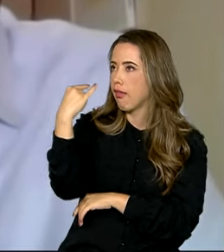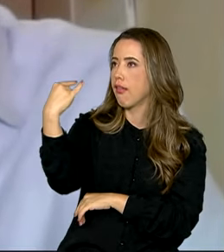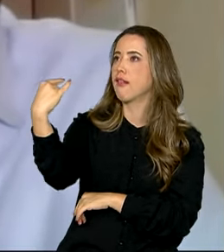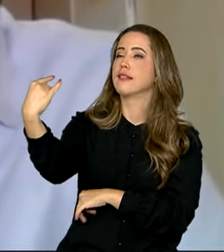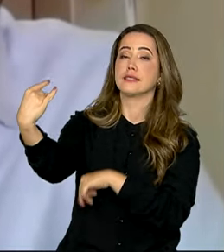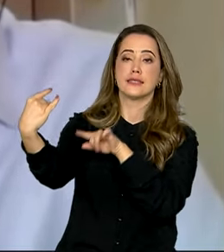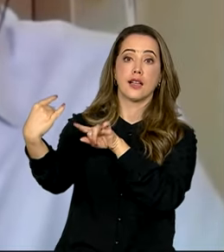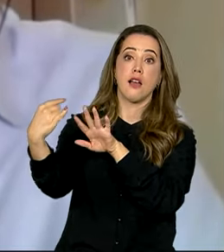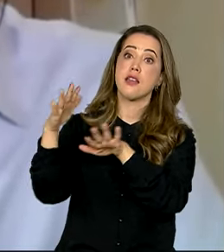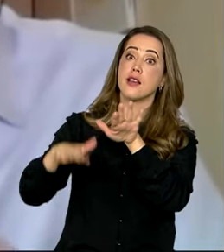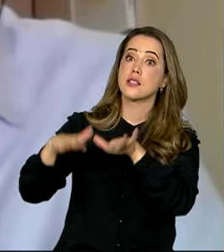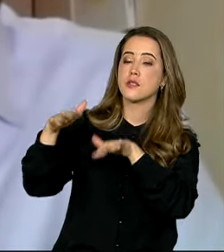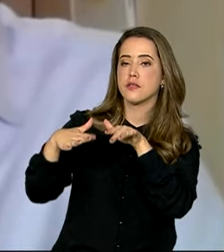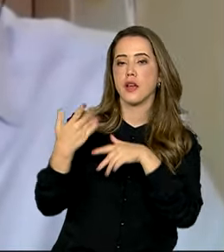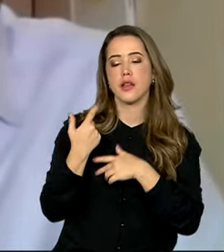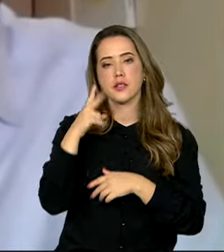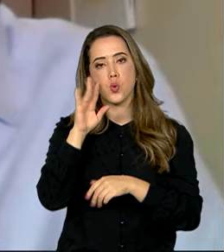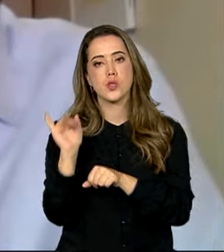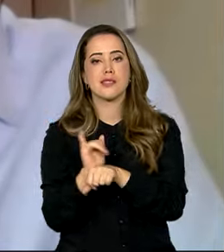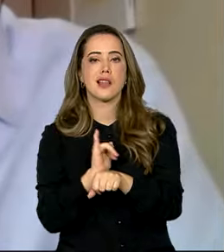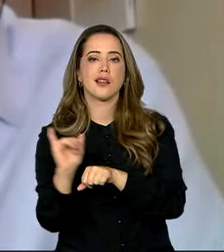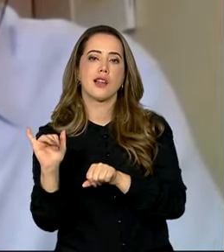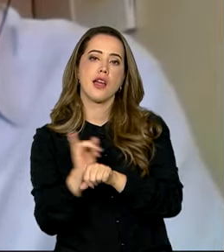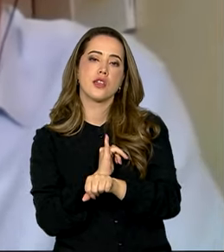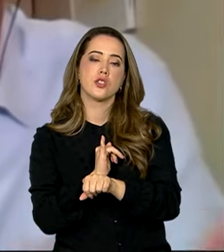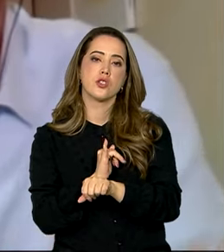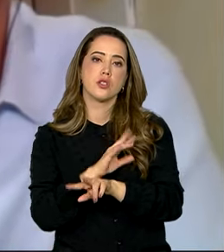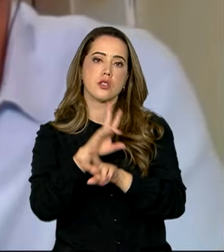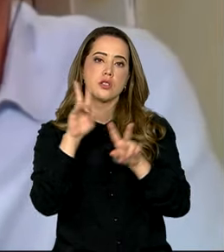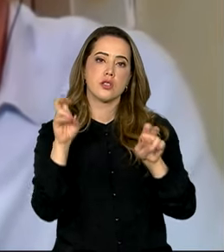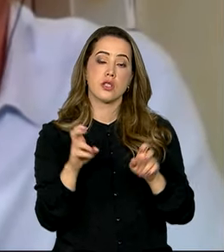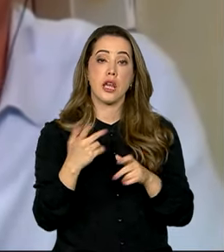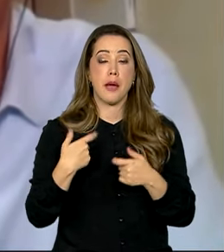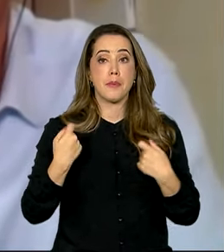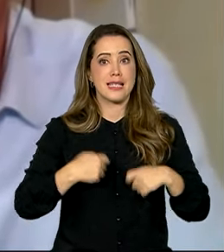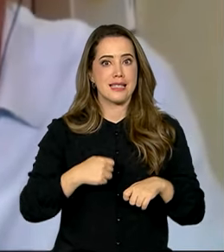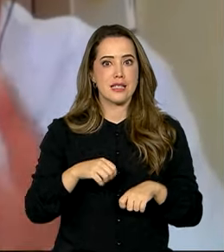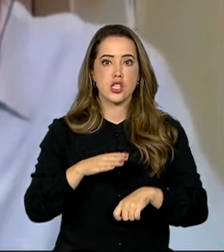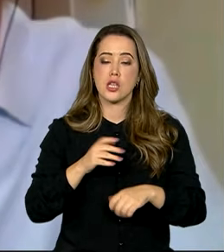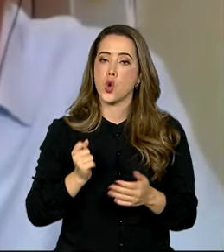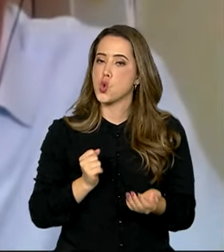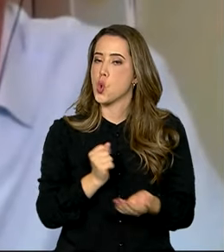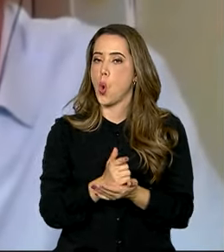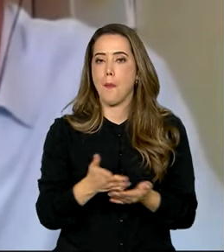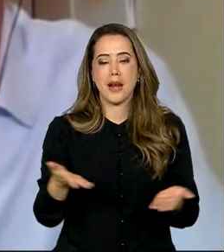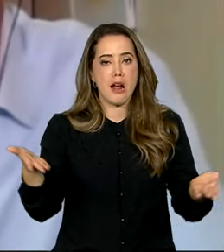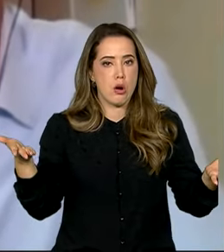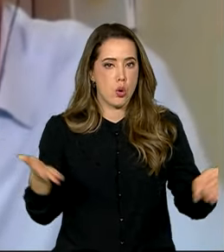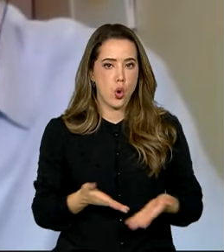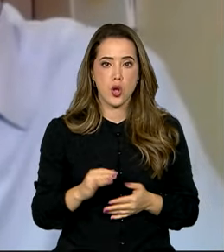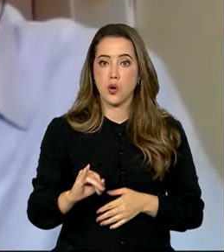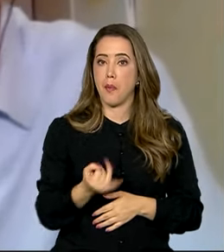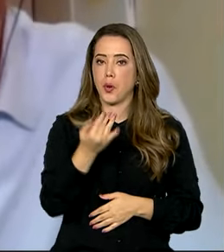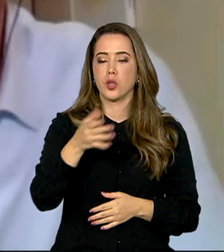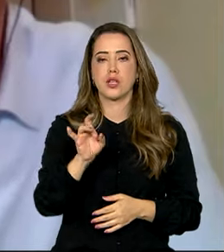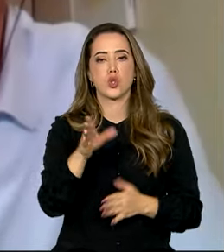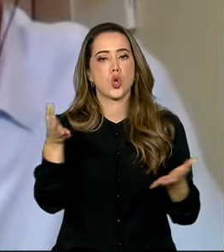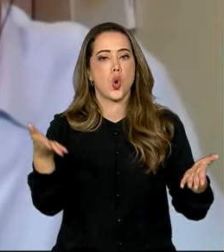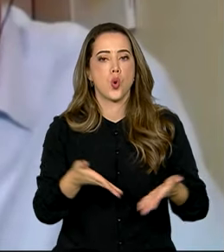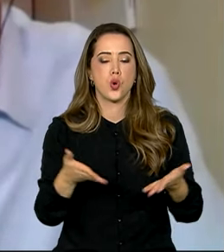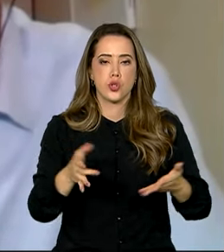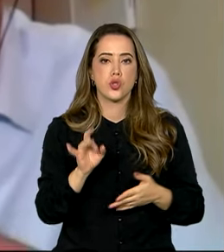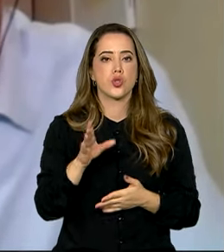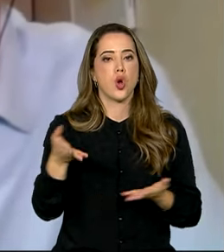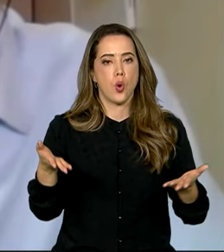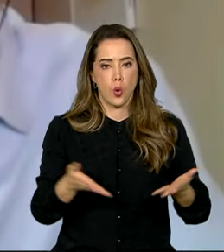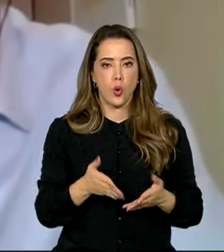em determinados momentos eles usam uma estratégia que a gente chama de senso de urgência, né? Tipo assim, ah, tipo, a oportunidade é só hoje, né? Só